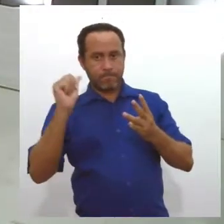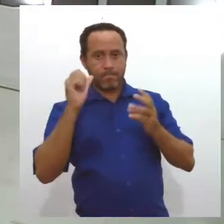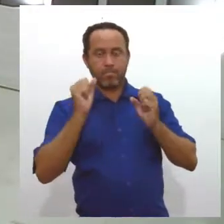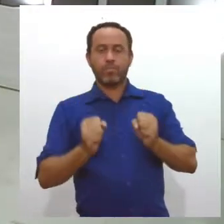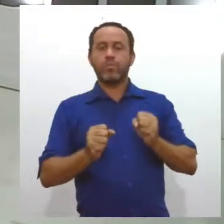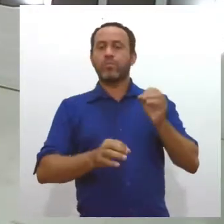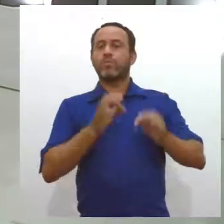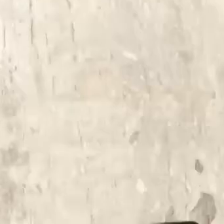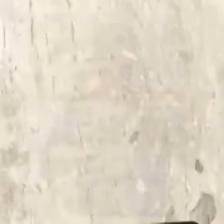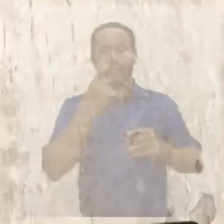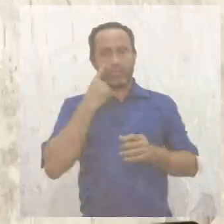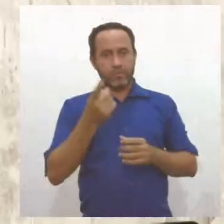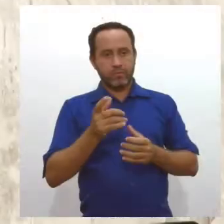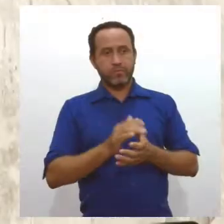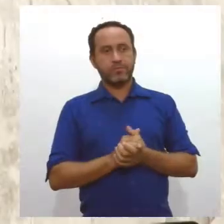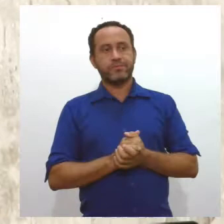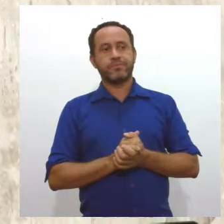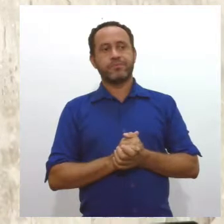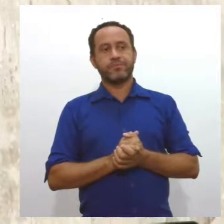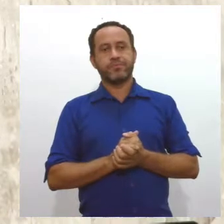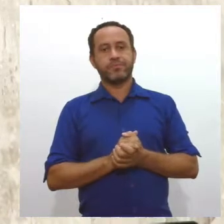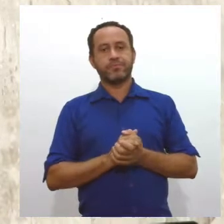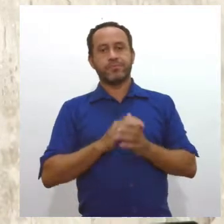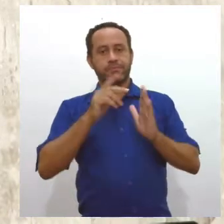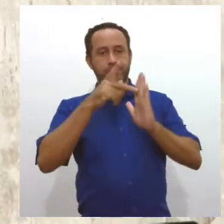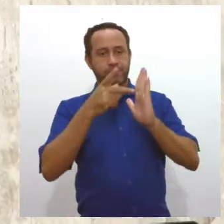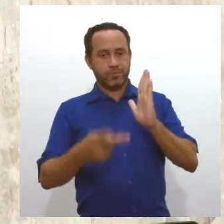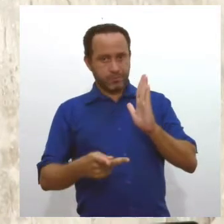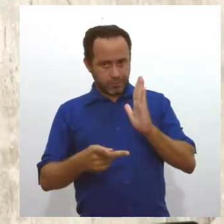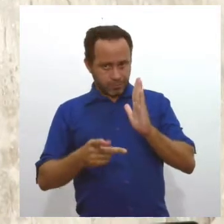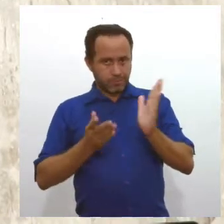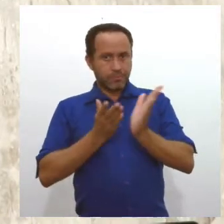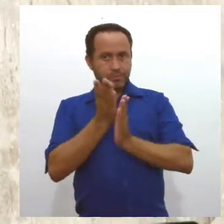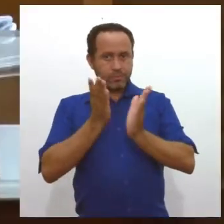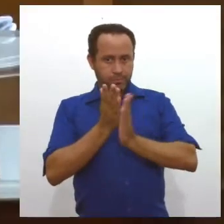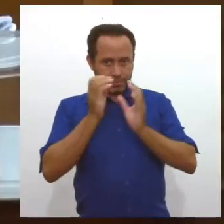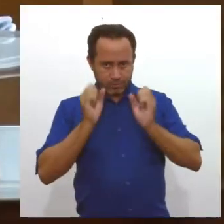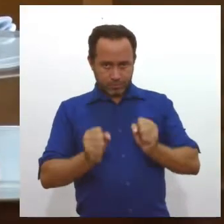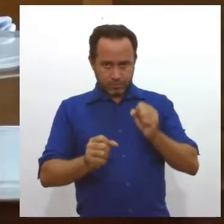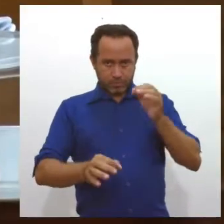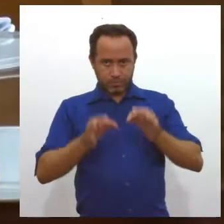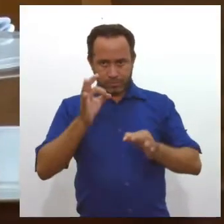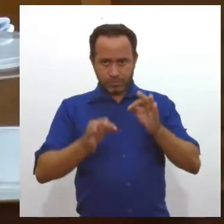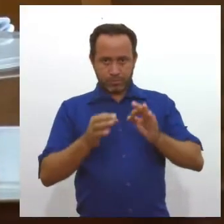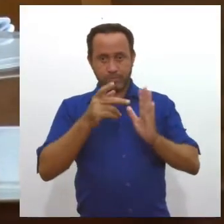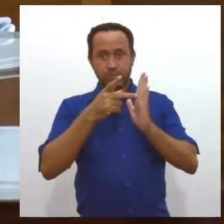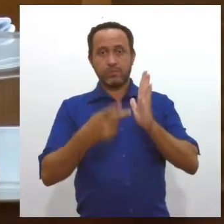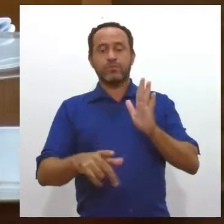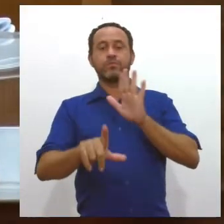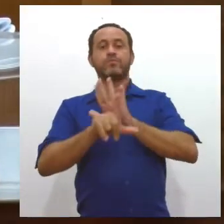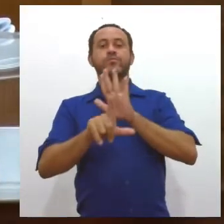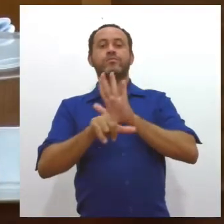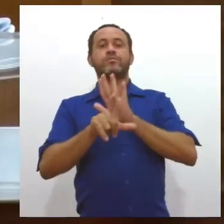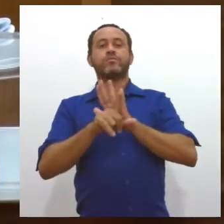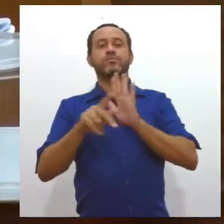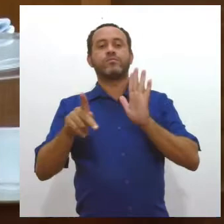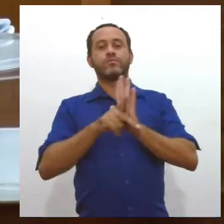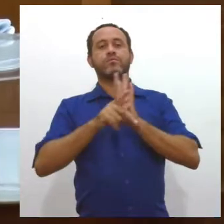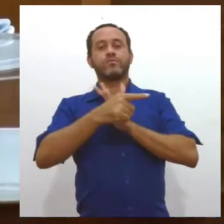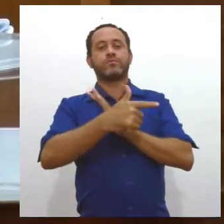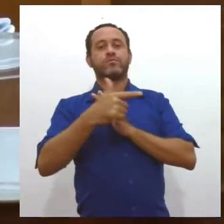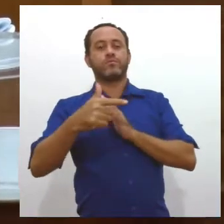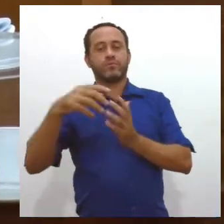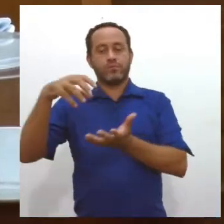Executivo. Acompanhe. Entre os projetos aprovados de autoria do Poder Executivo, um projeto de lei ordinária que cria 22